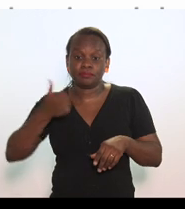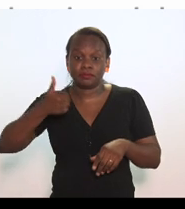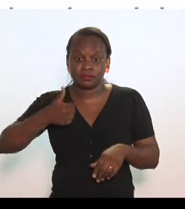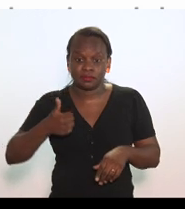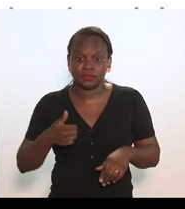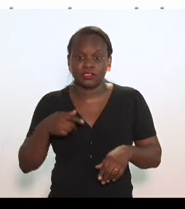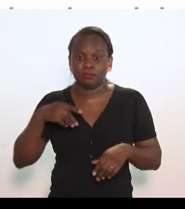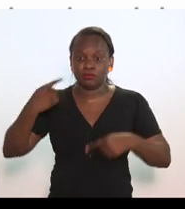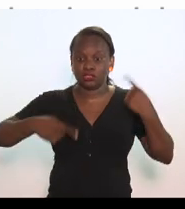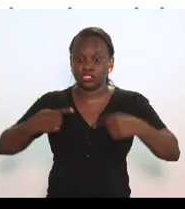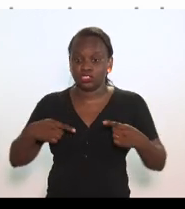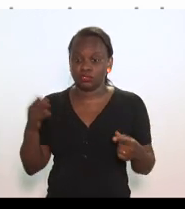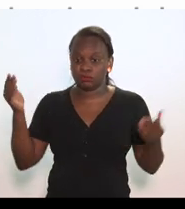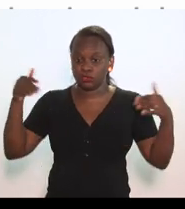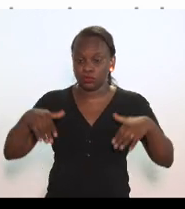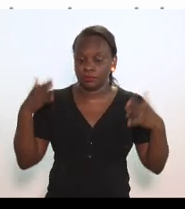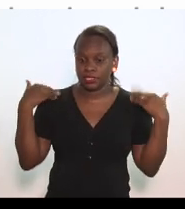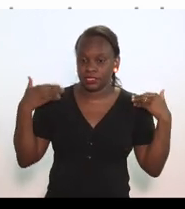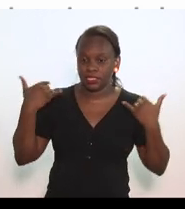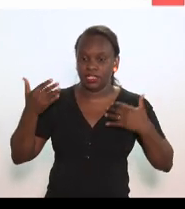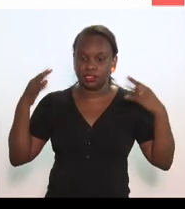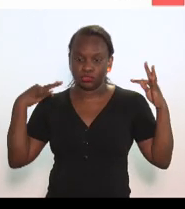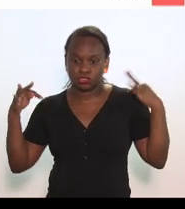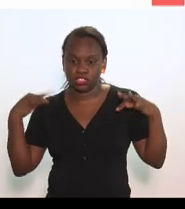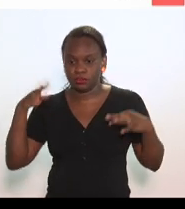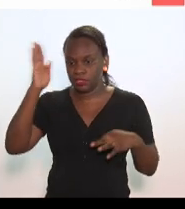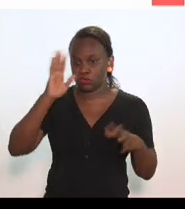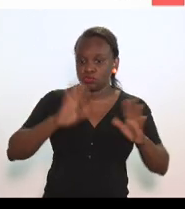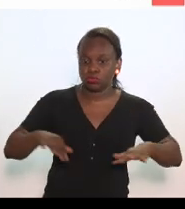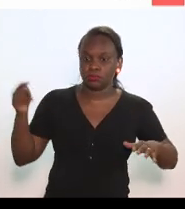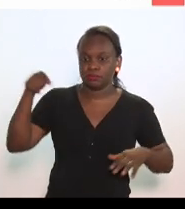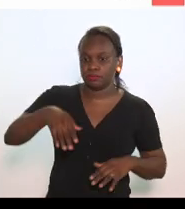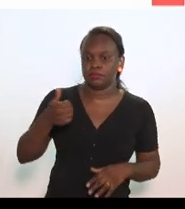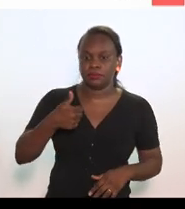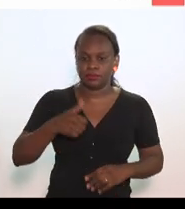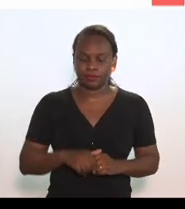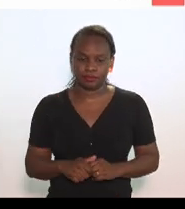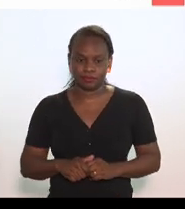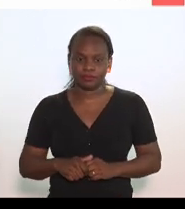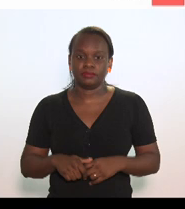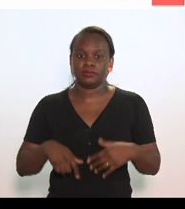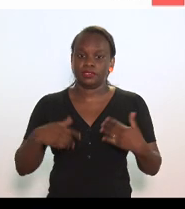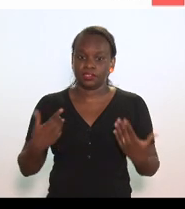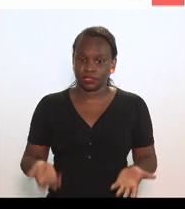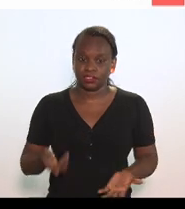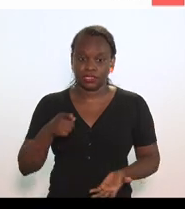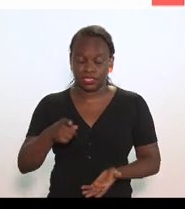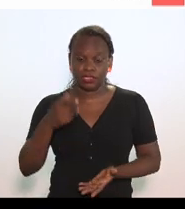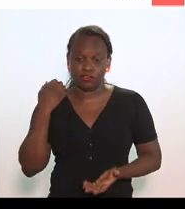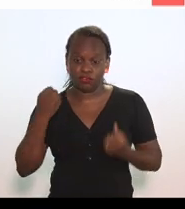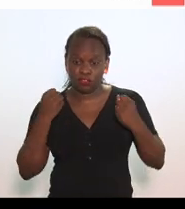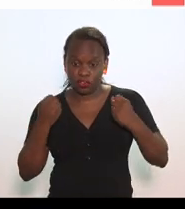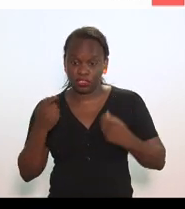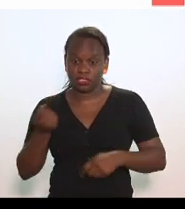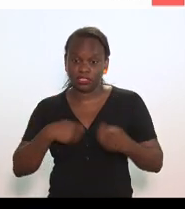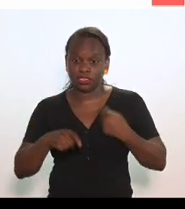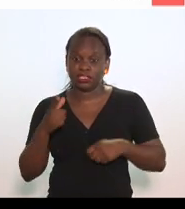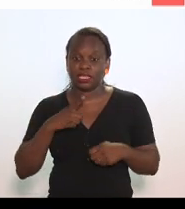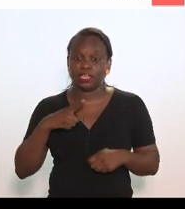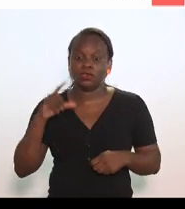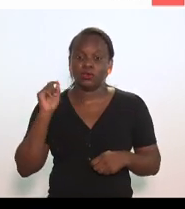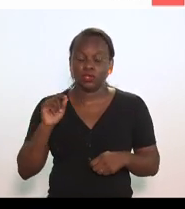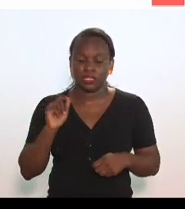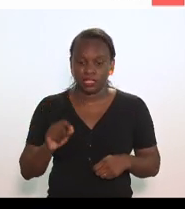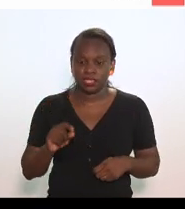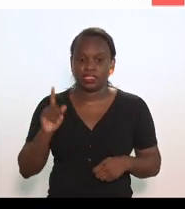destino turístico de lazer do Brasil. Em que pese essa força econômica, o fato é que